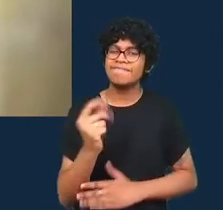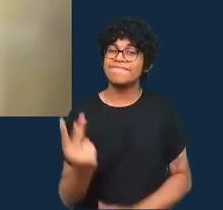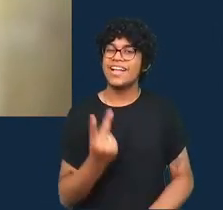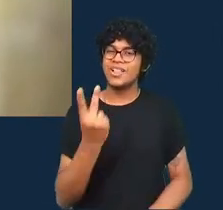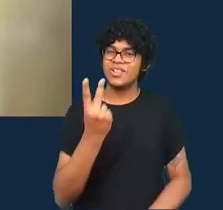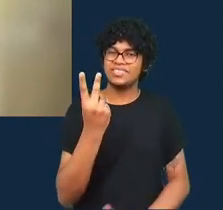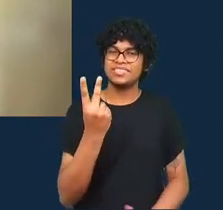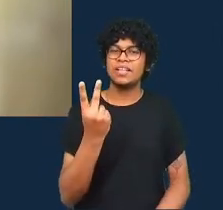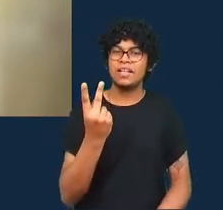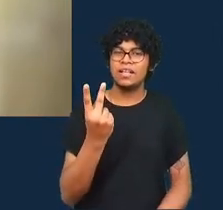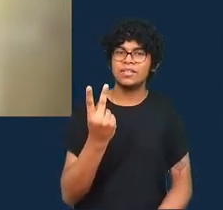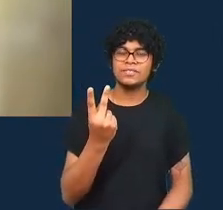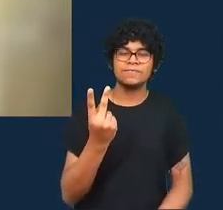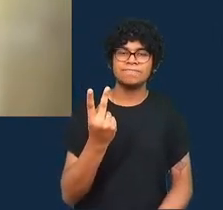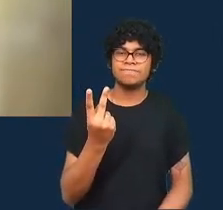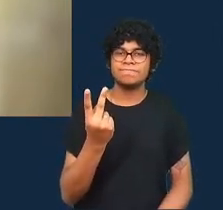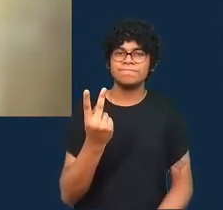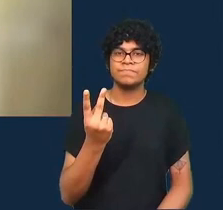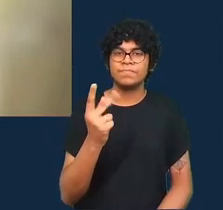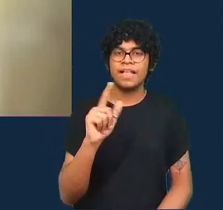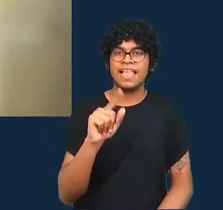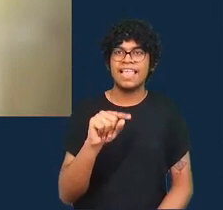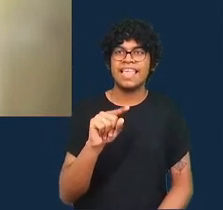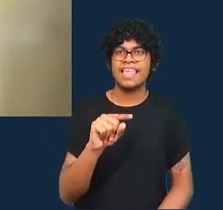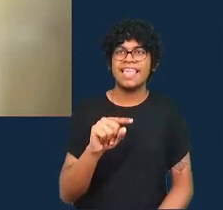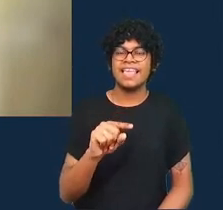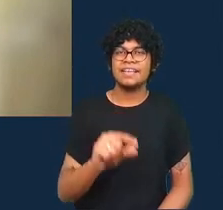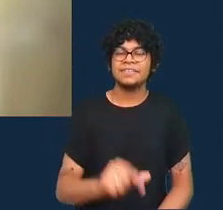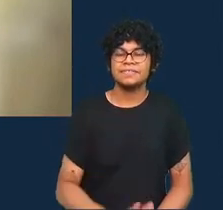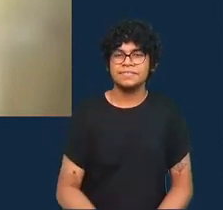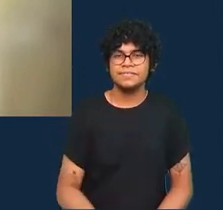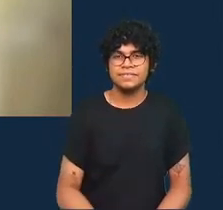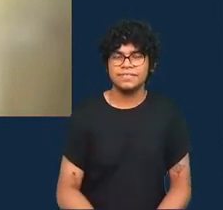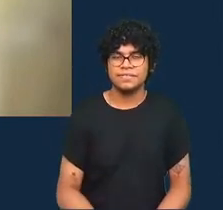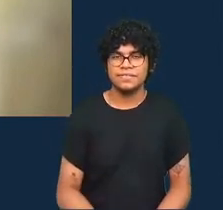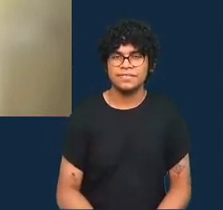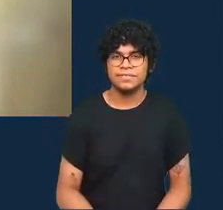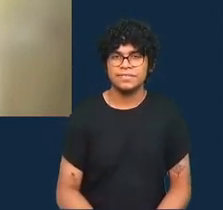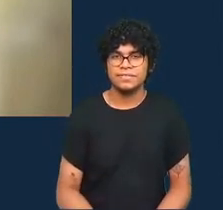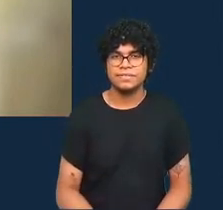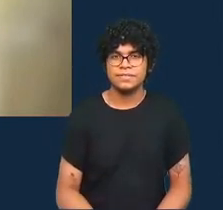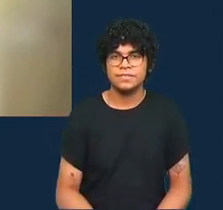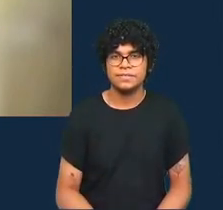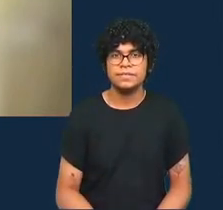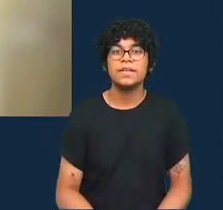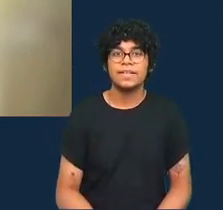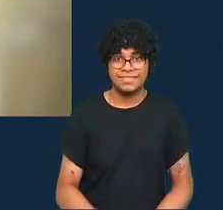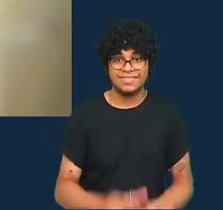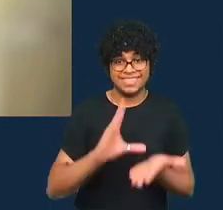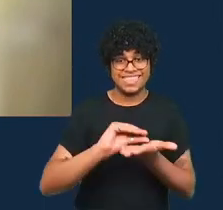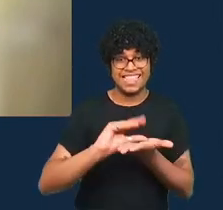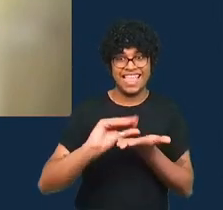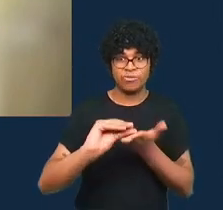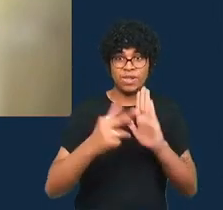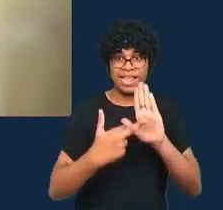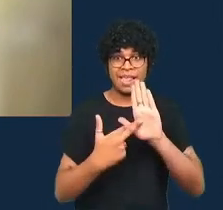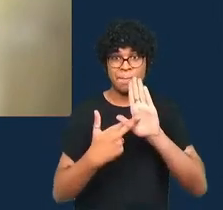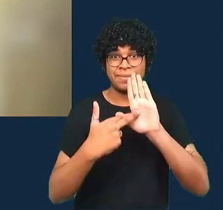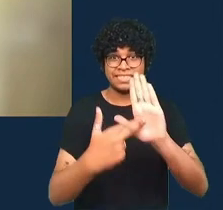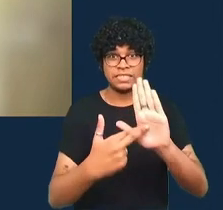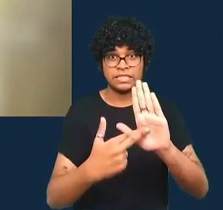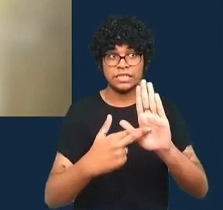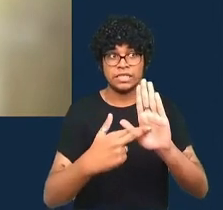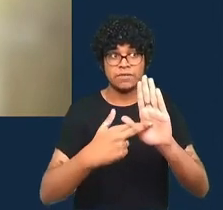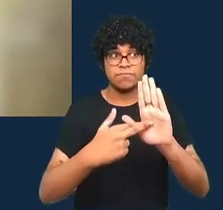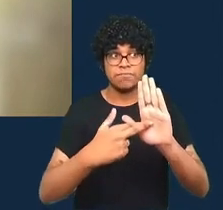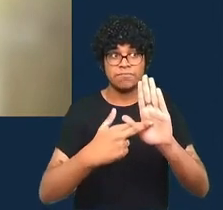não parte do princípio de que os dados sejam uma representação fiel daquilo que estão